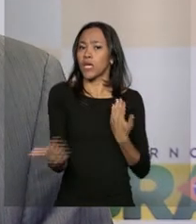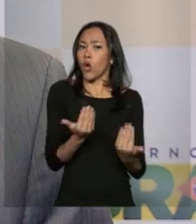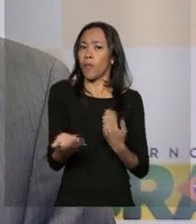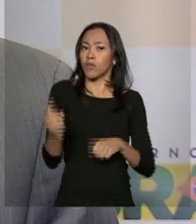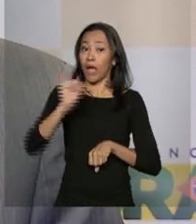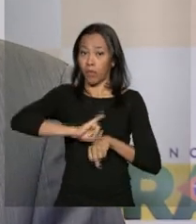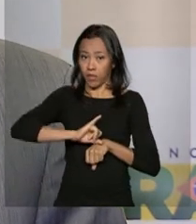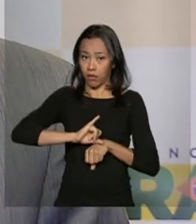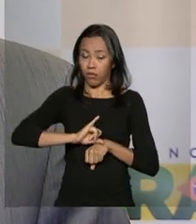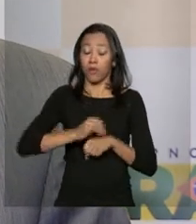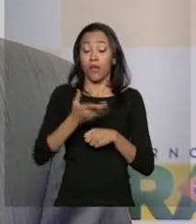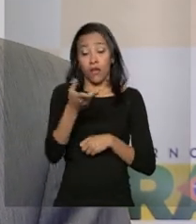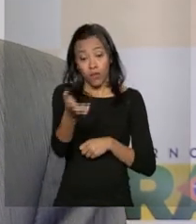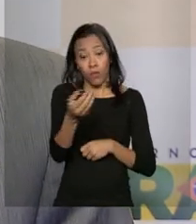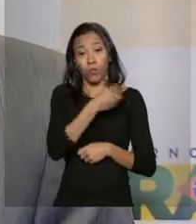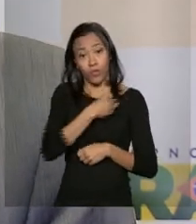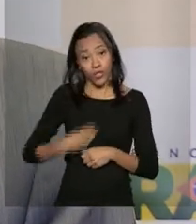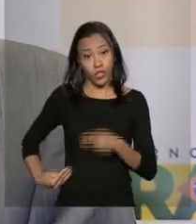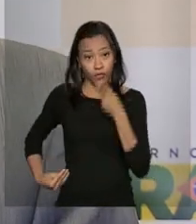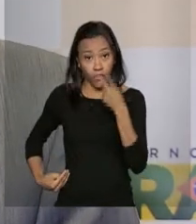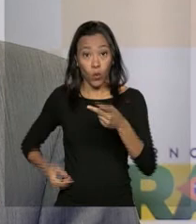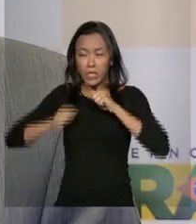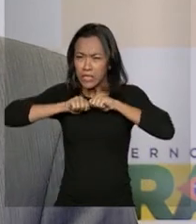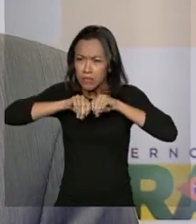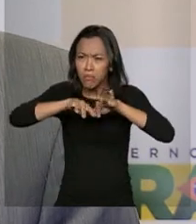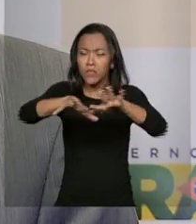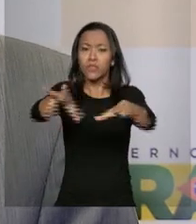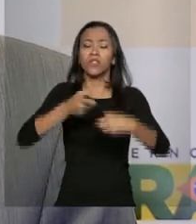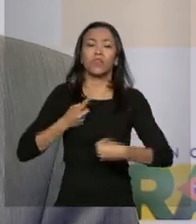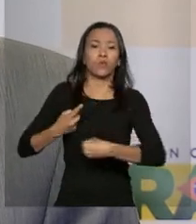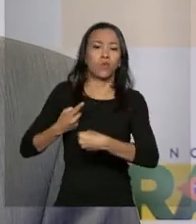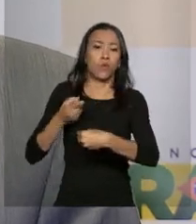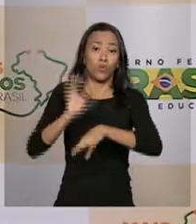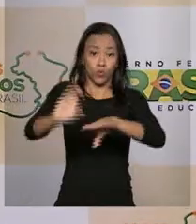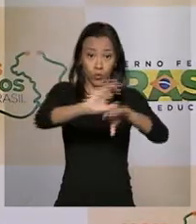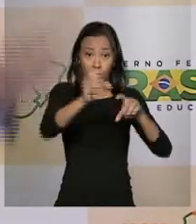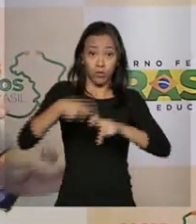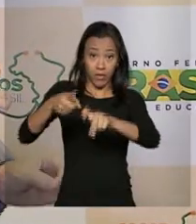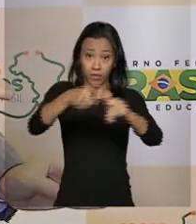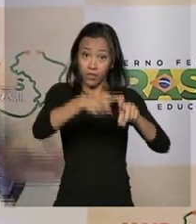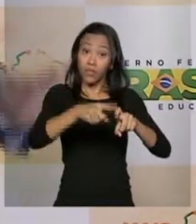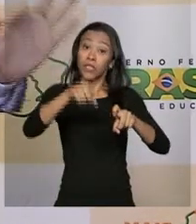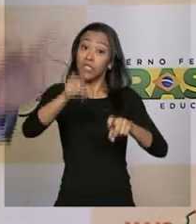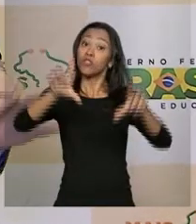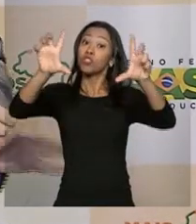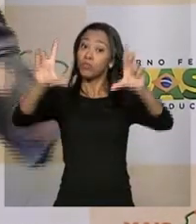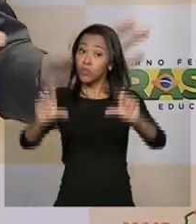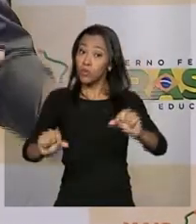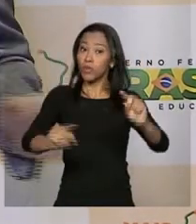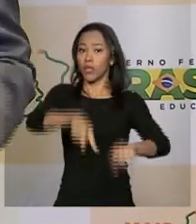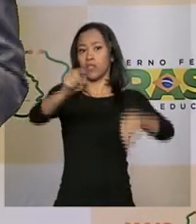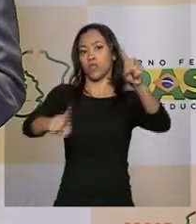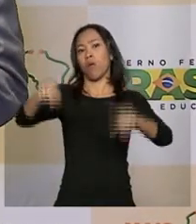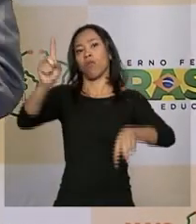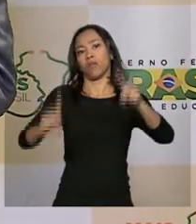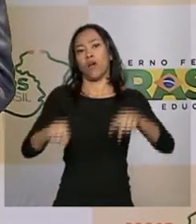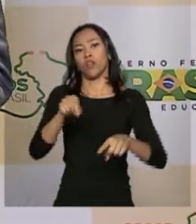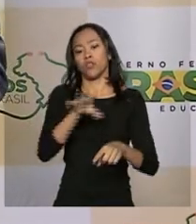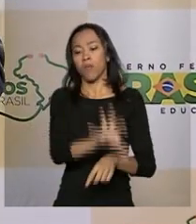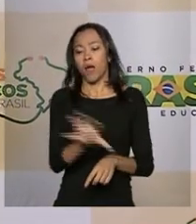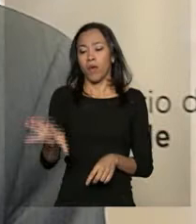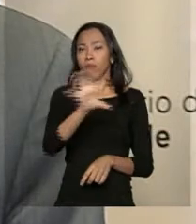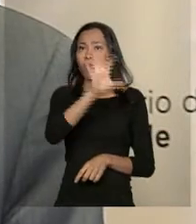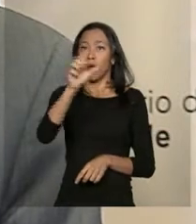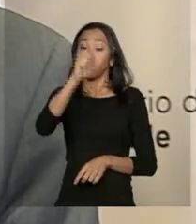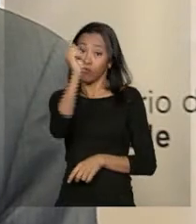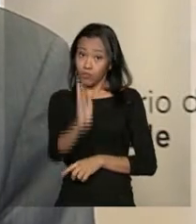Para o ministro, essa interiorização dos cursos e das vagas reduz a desigualdade regional na saúde do